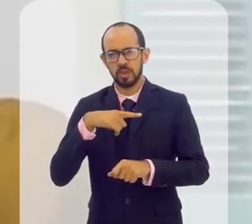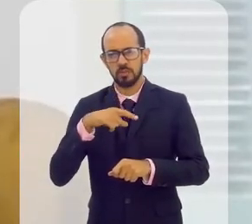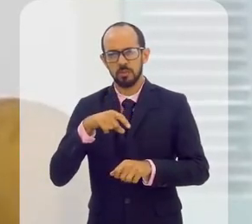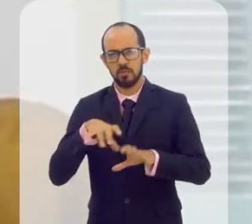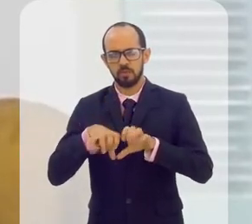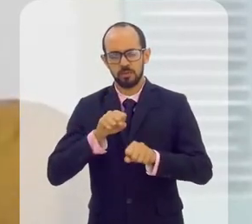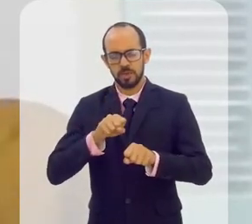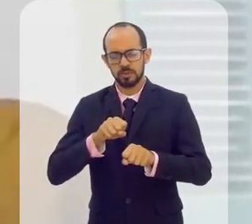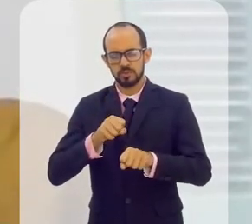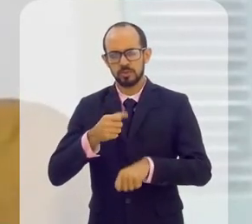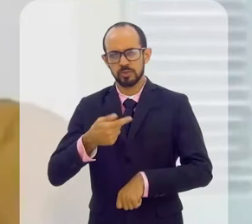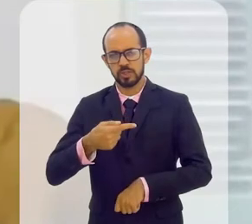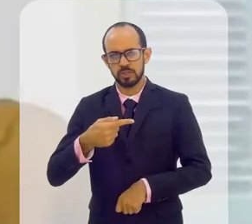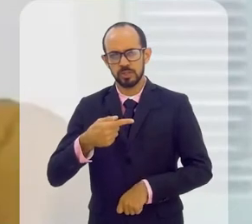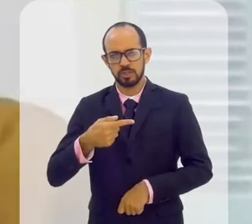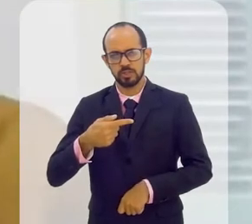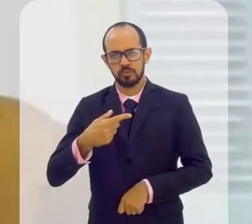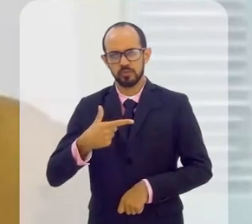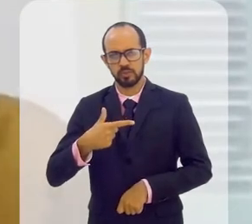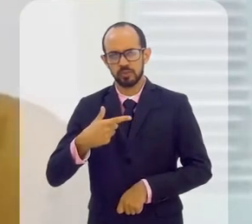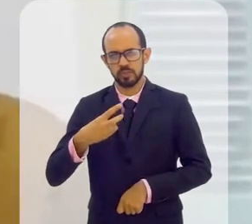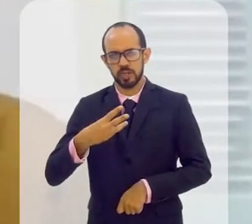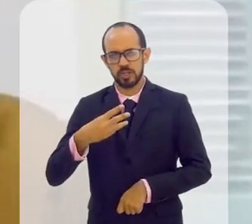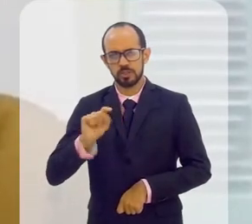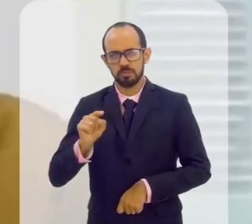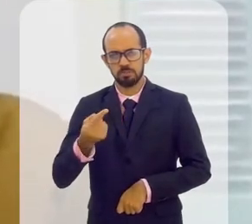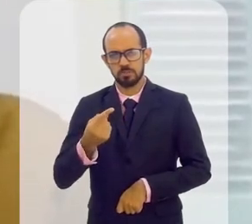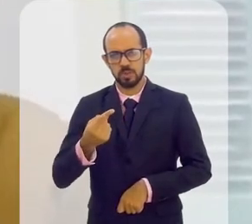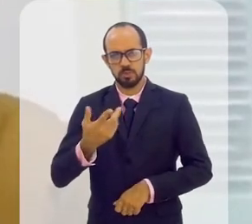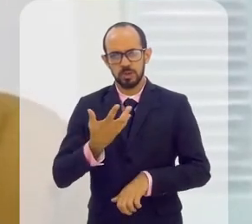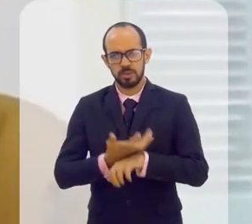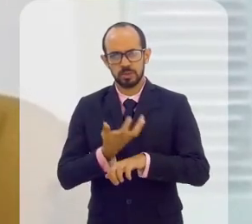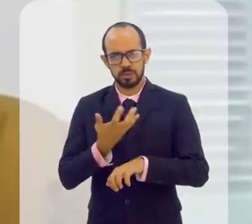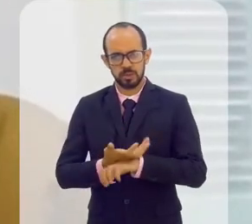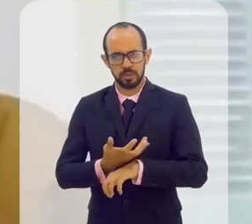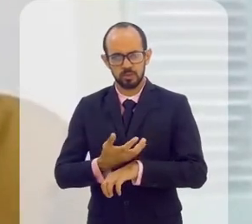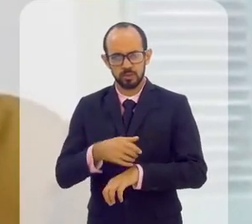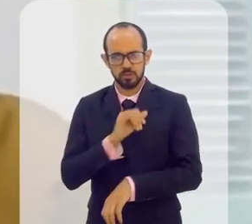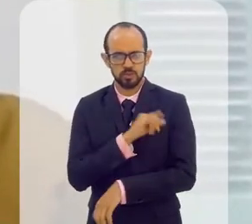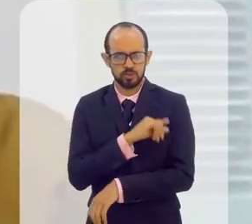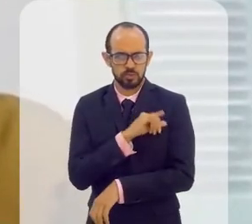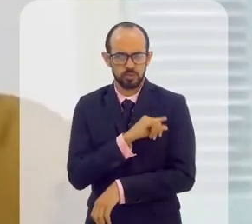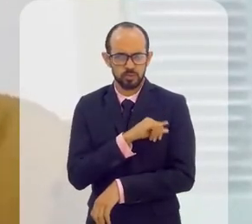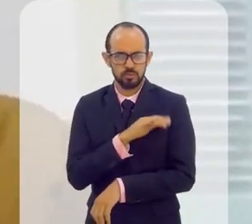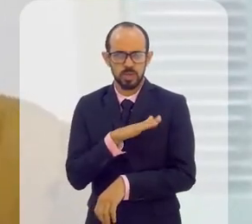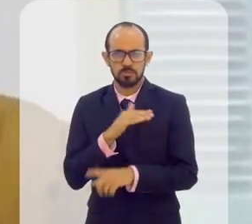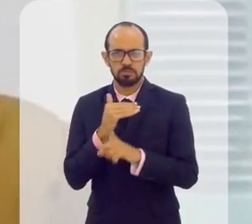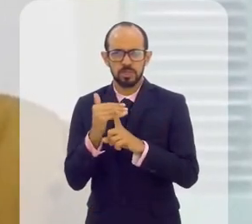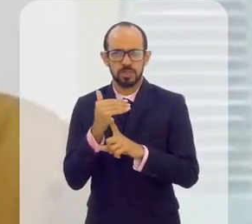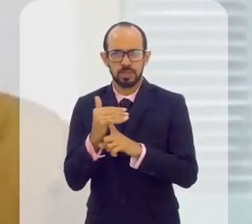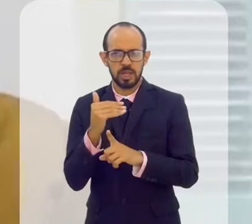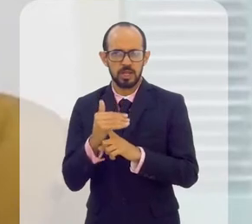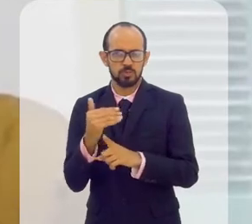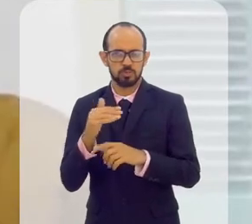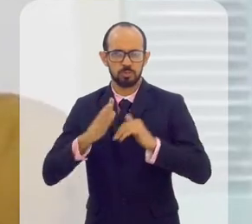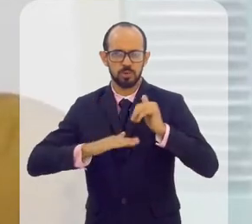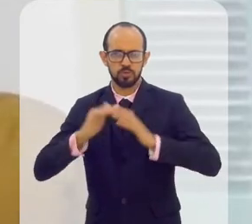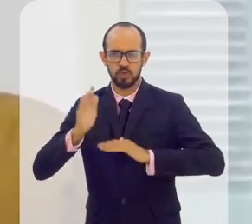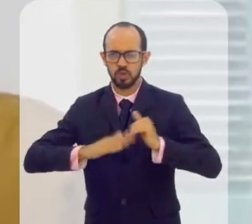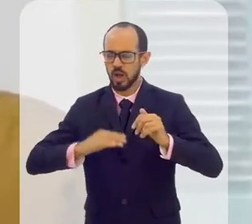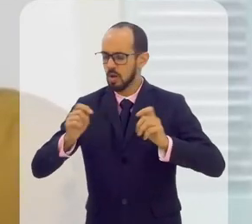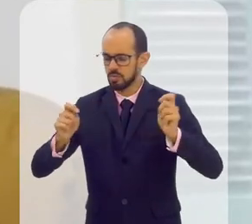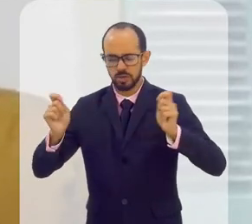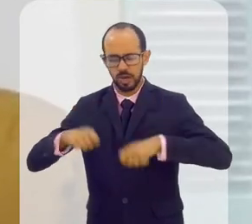ter uma formação de 723 mil, por exemplo, matrículas no estado do Rio e metade delas